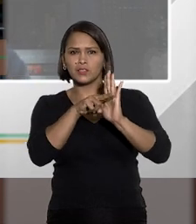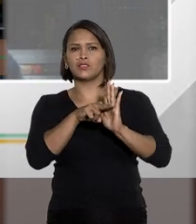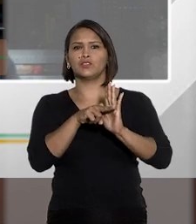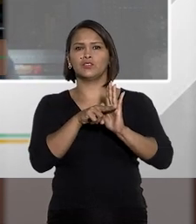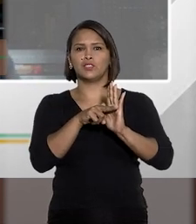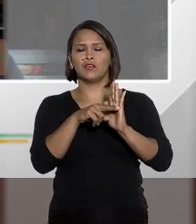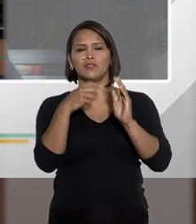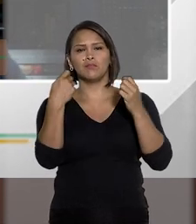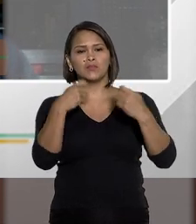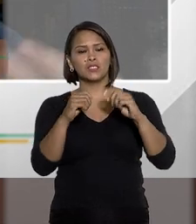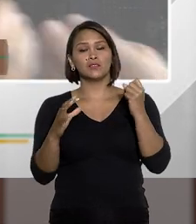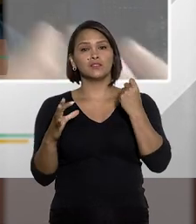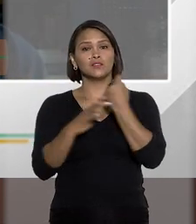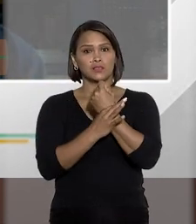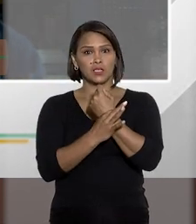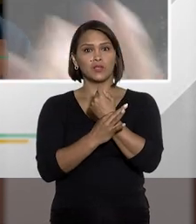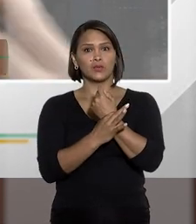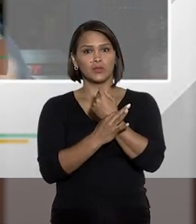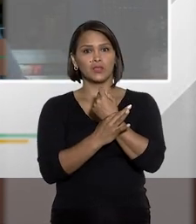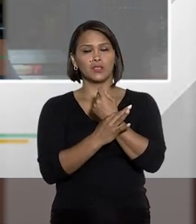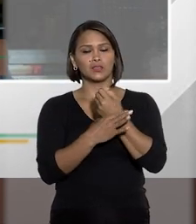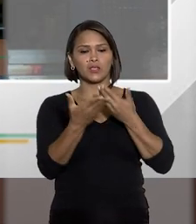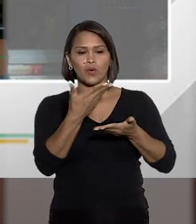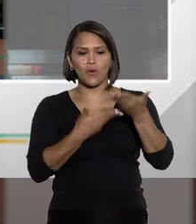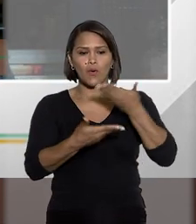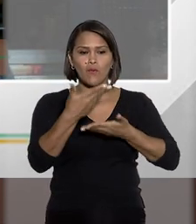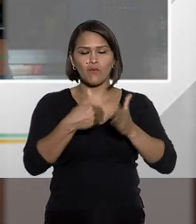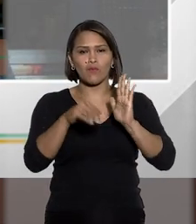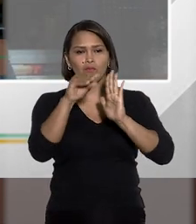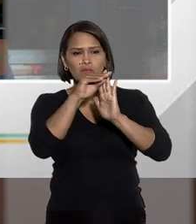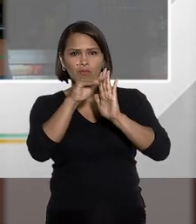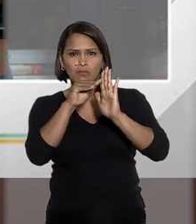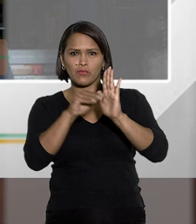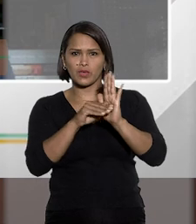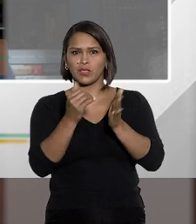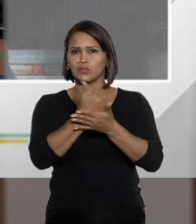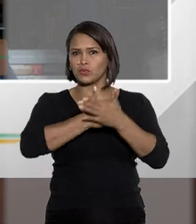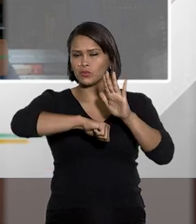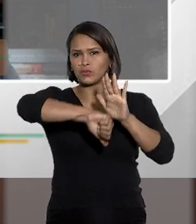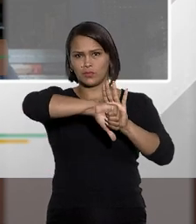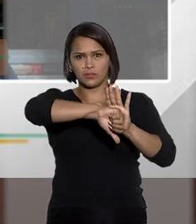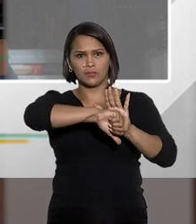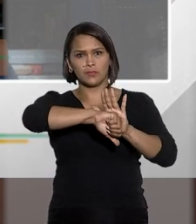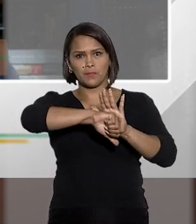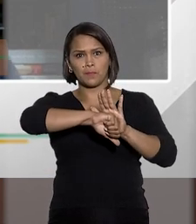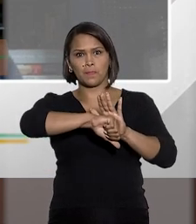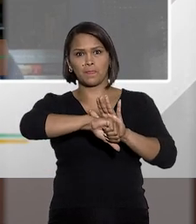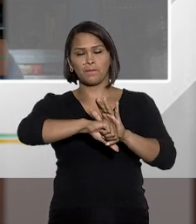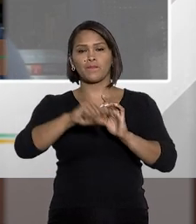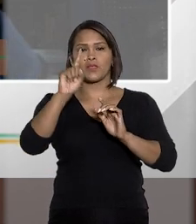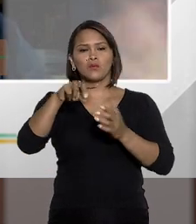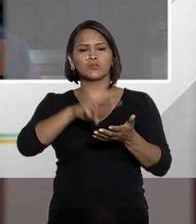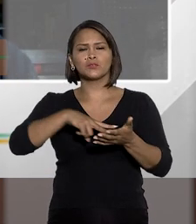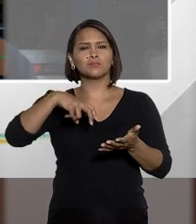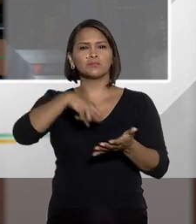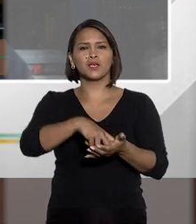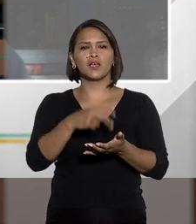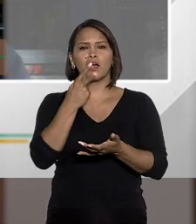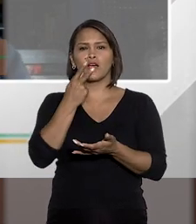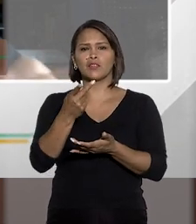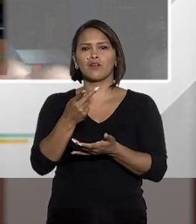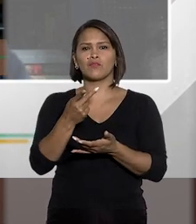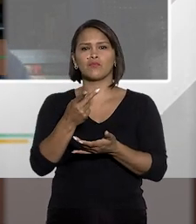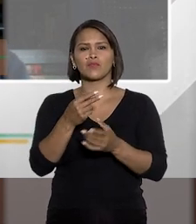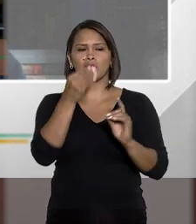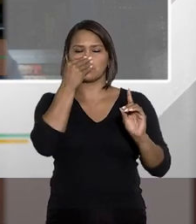taxativo, tem que trazer segurança quanto aos elementos que compõem a figura criminosa. O tipo penal